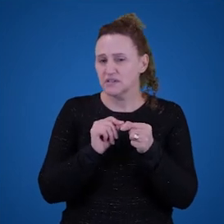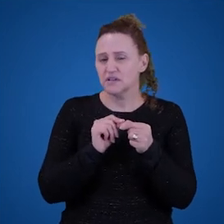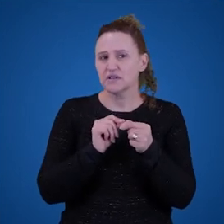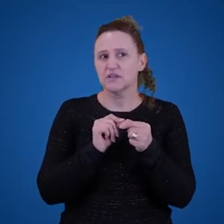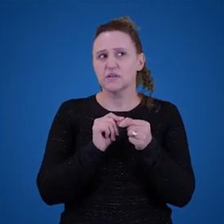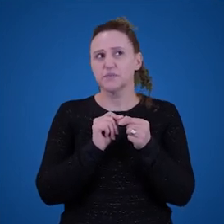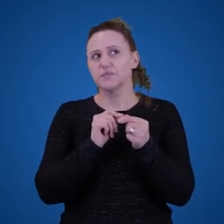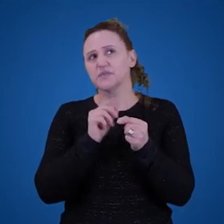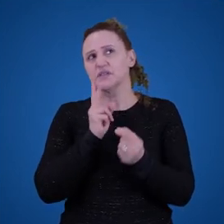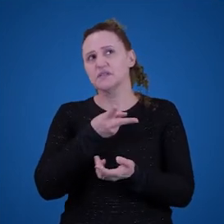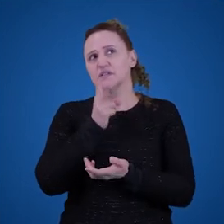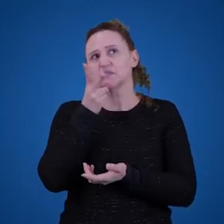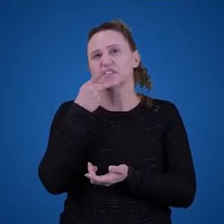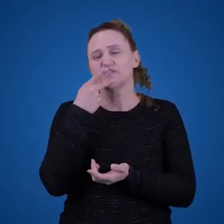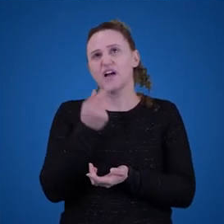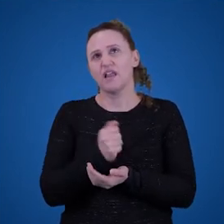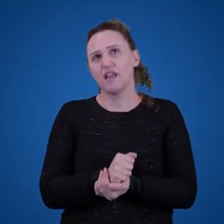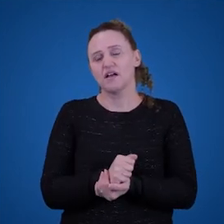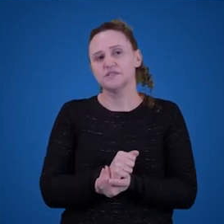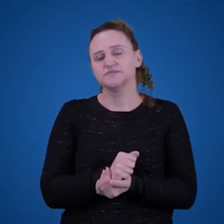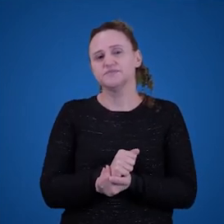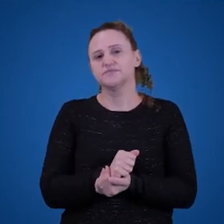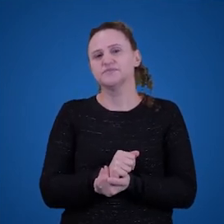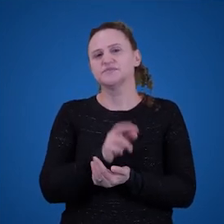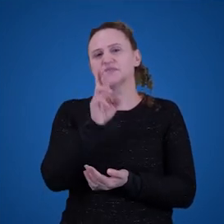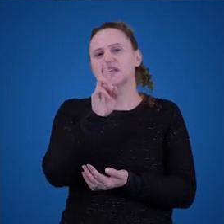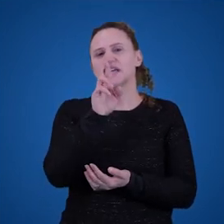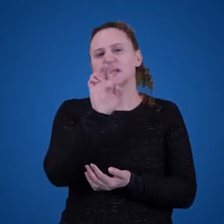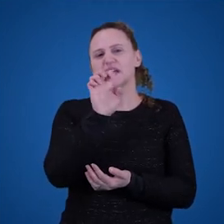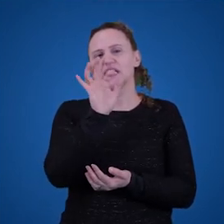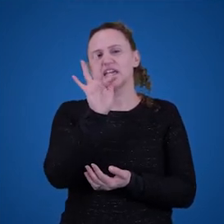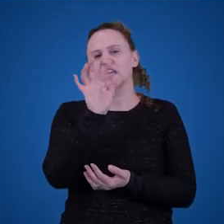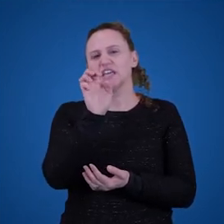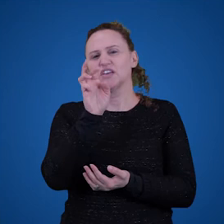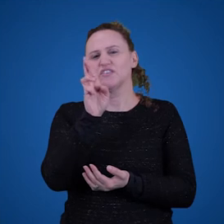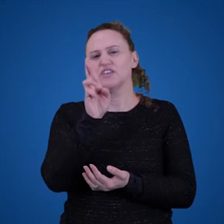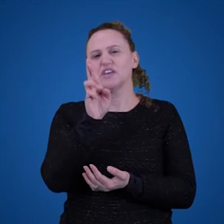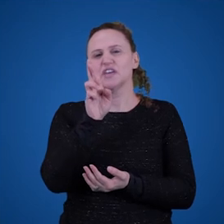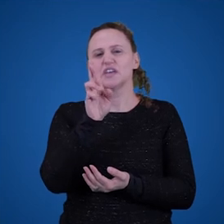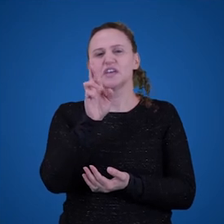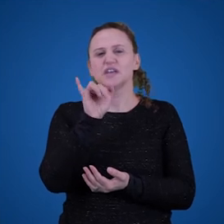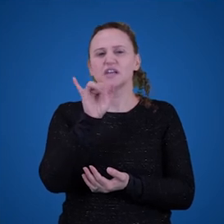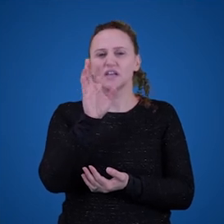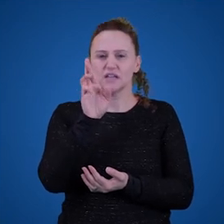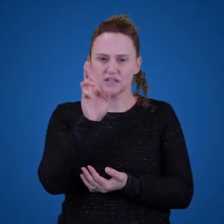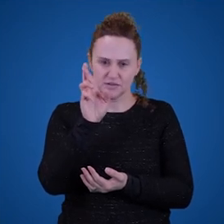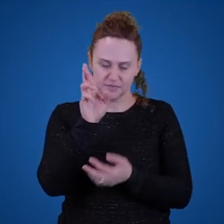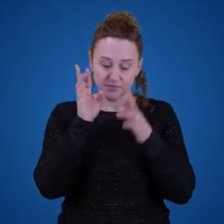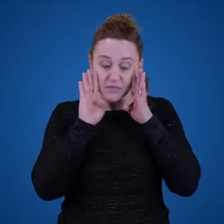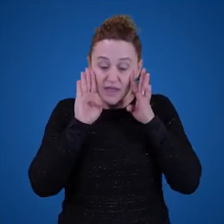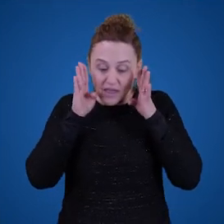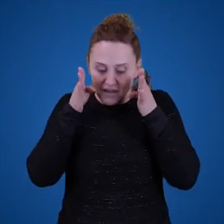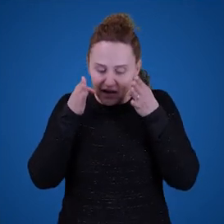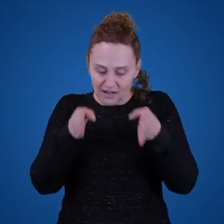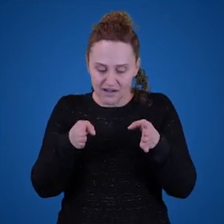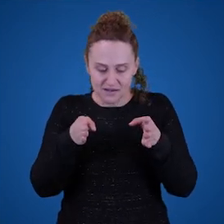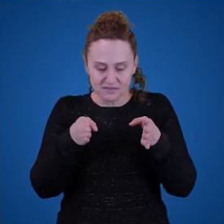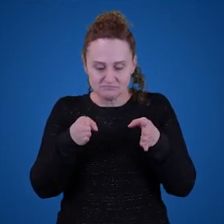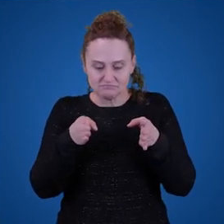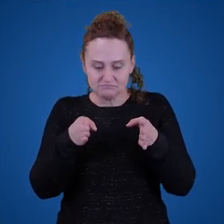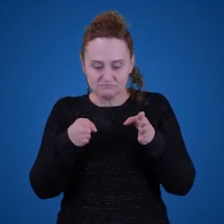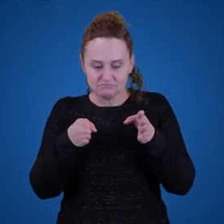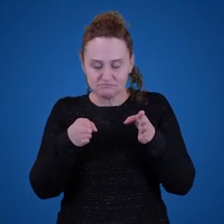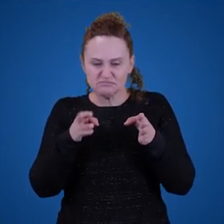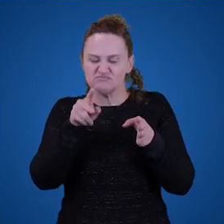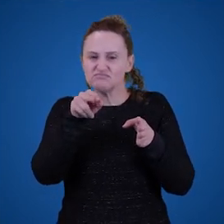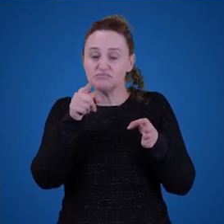referir ou apontar, eu estou querendo dizer que as palavras fazem uma espécie de gesto, certo? É como se alguém apontasse